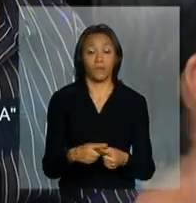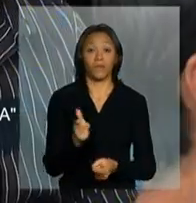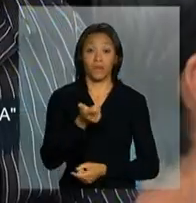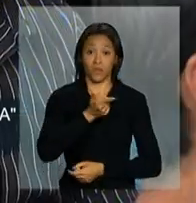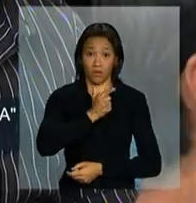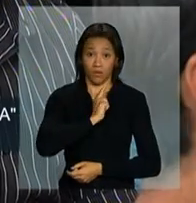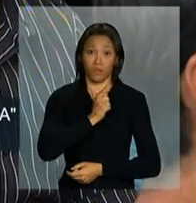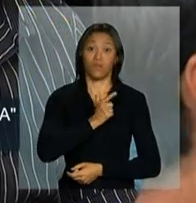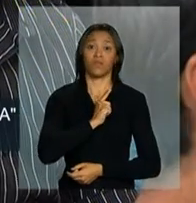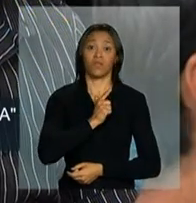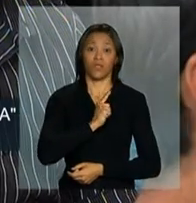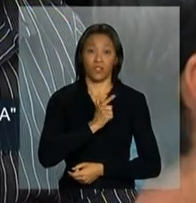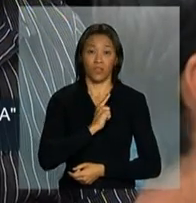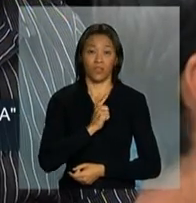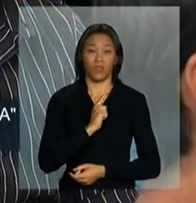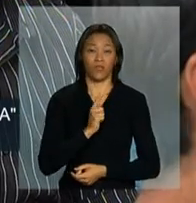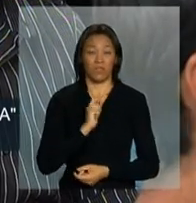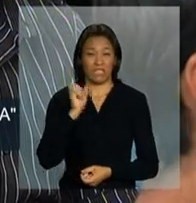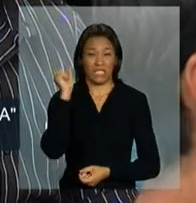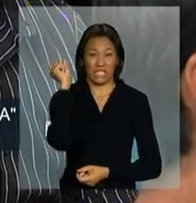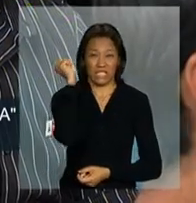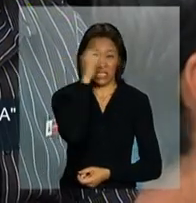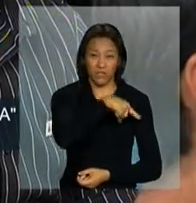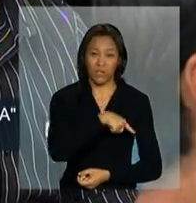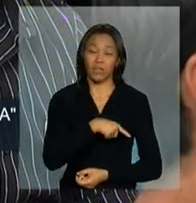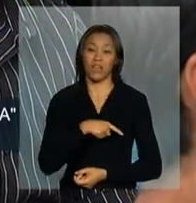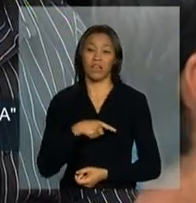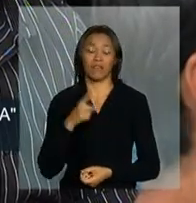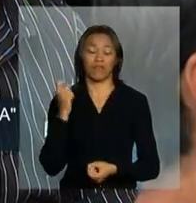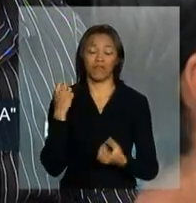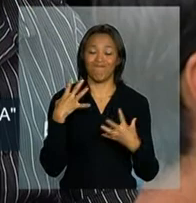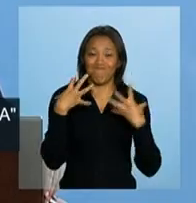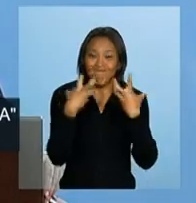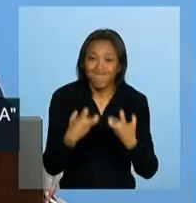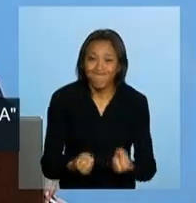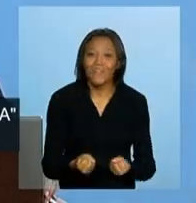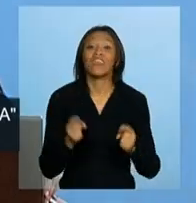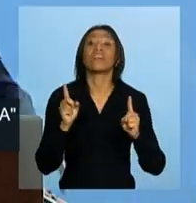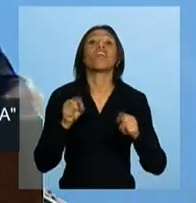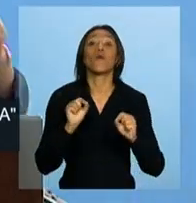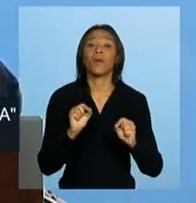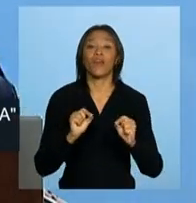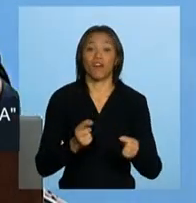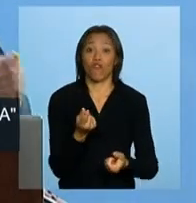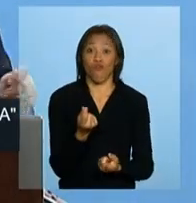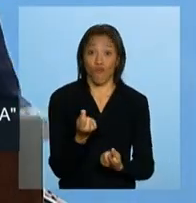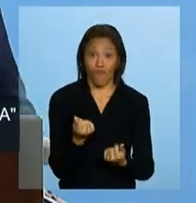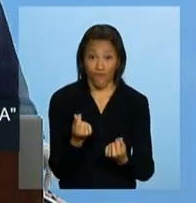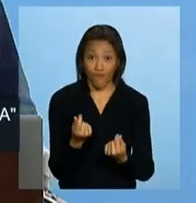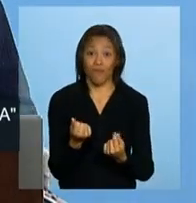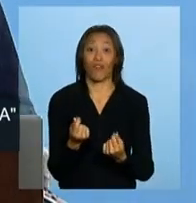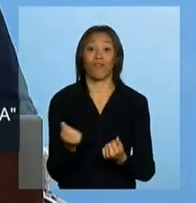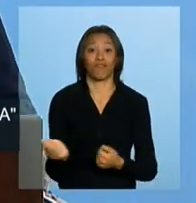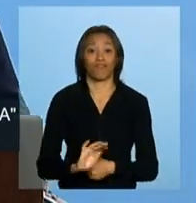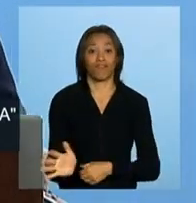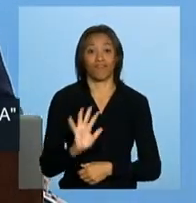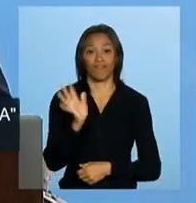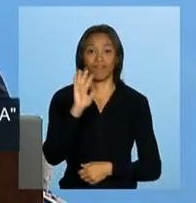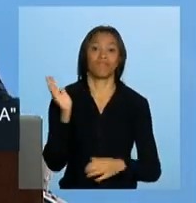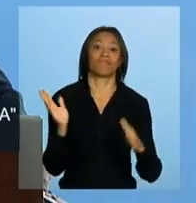uma pedra no caminho dele, que era os custos, a variável econômica.